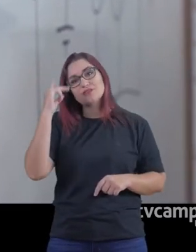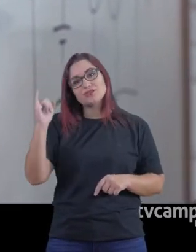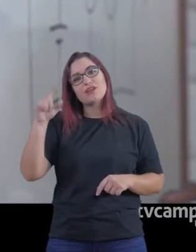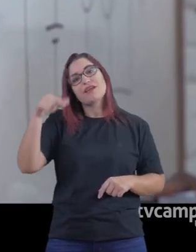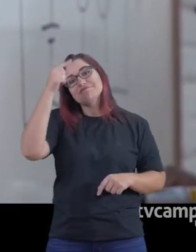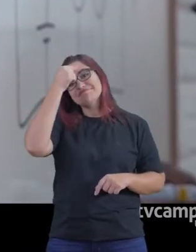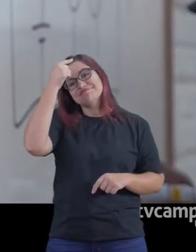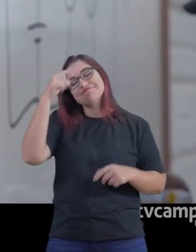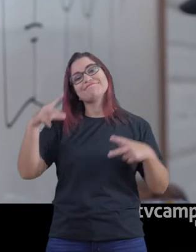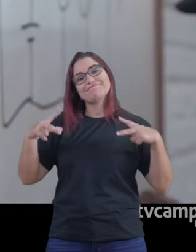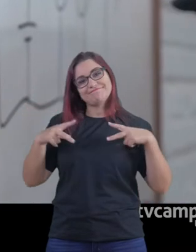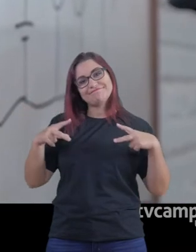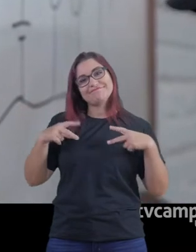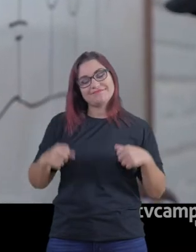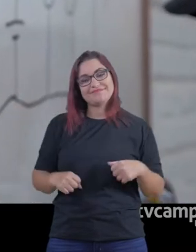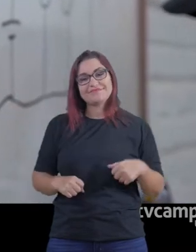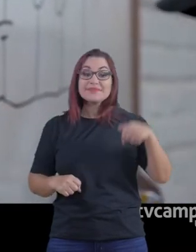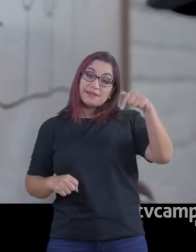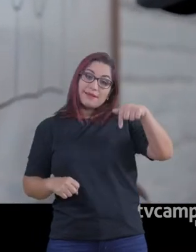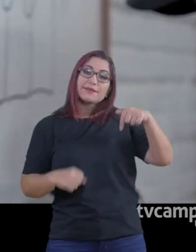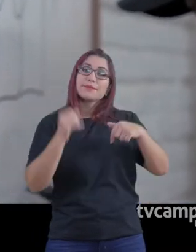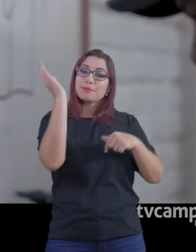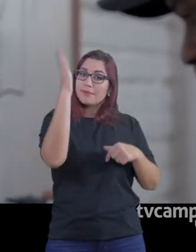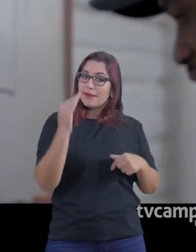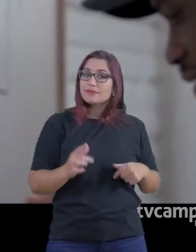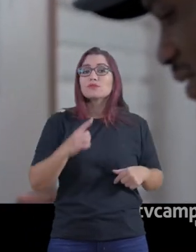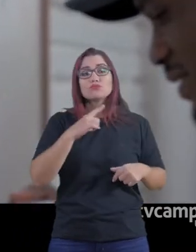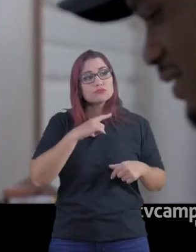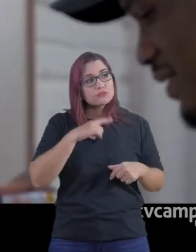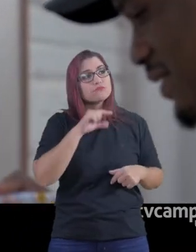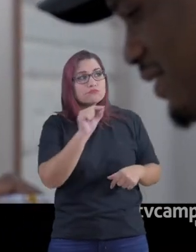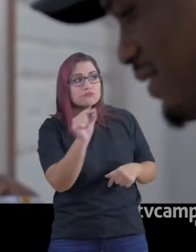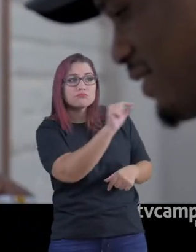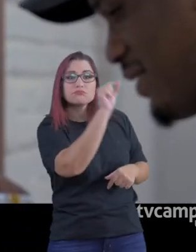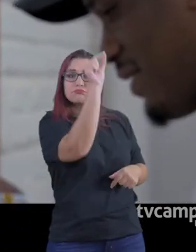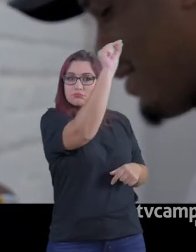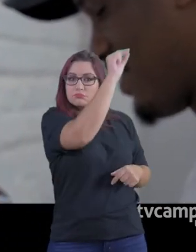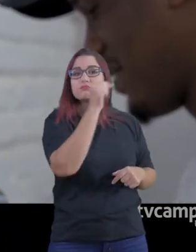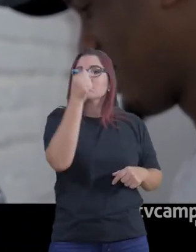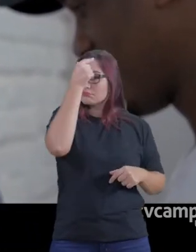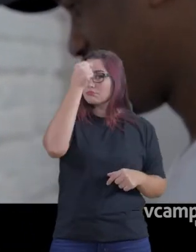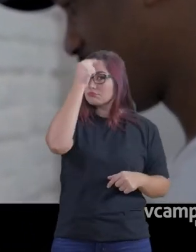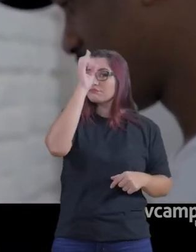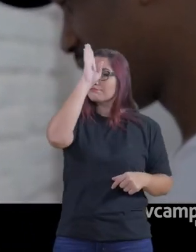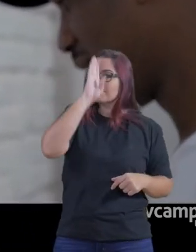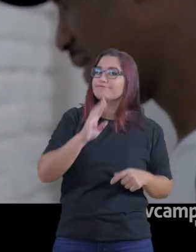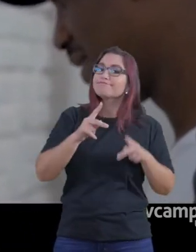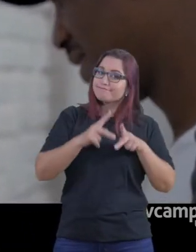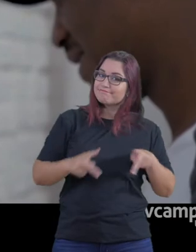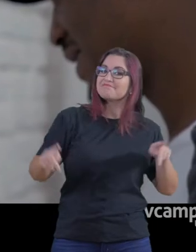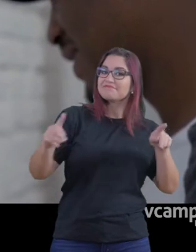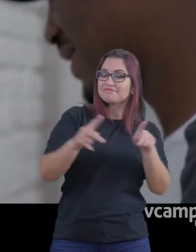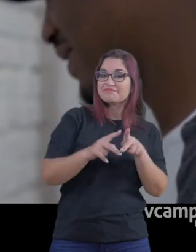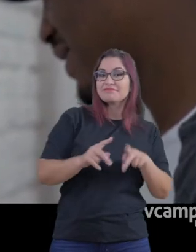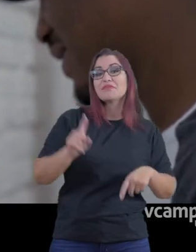a gente tem uma oferta de ensino público muito grande. Lá também eles têm uma única universidade pública, que é a Universidade